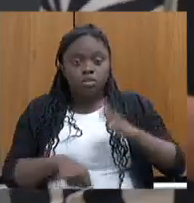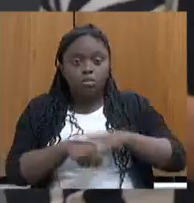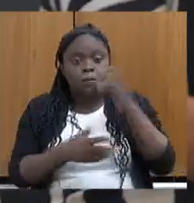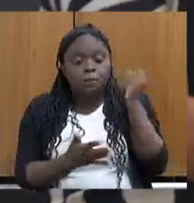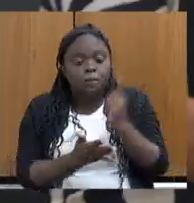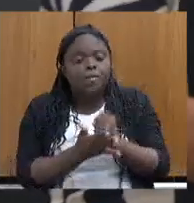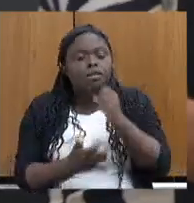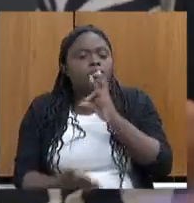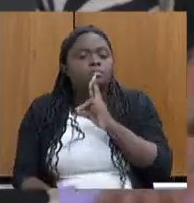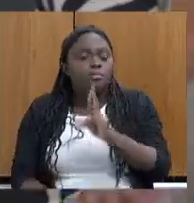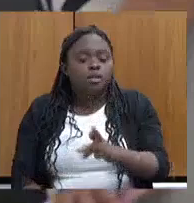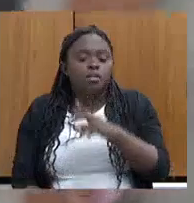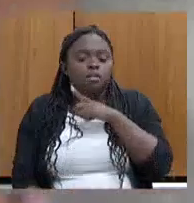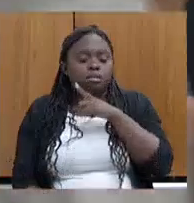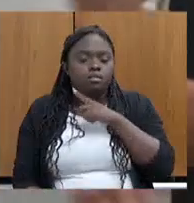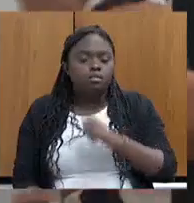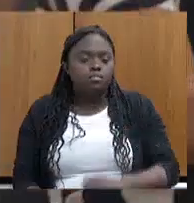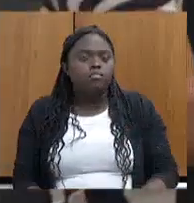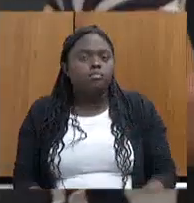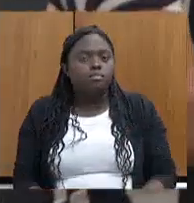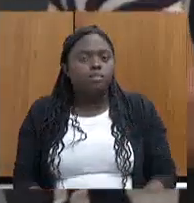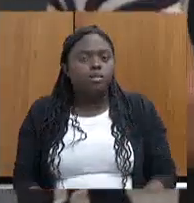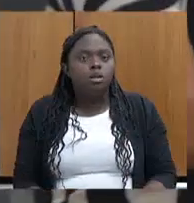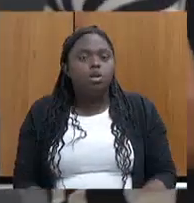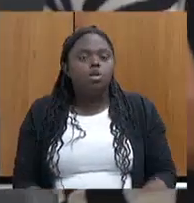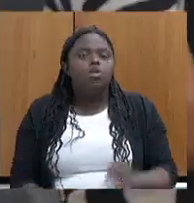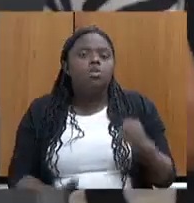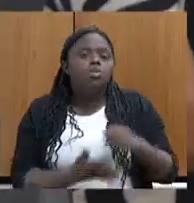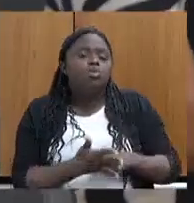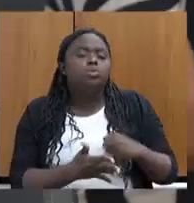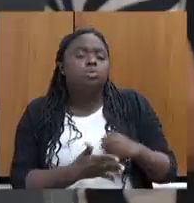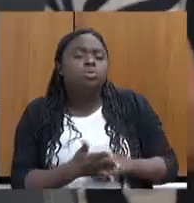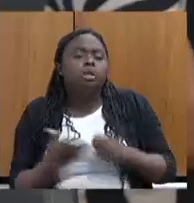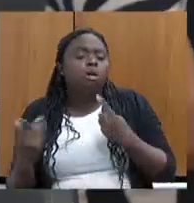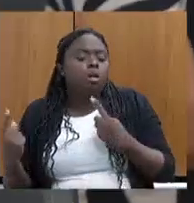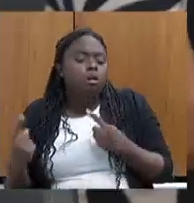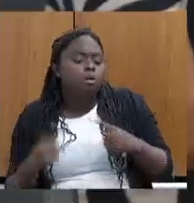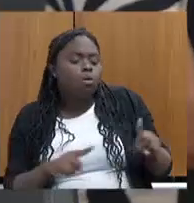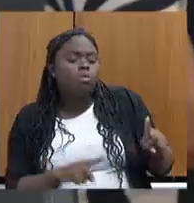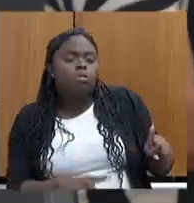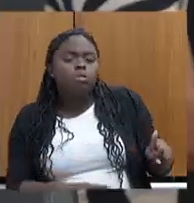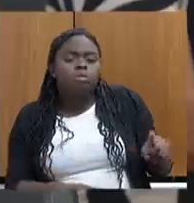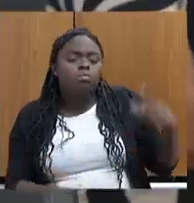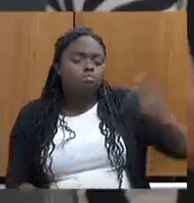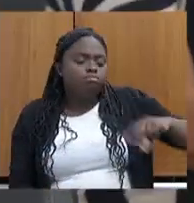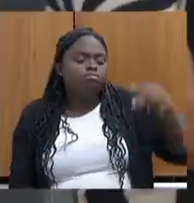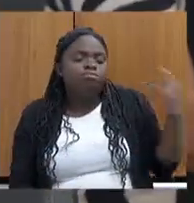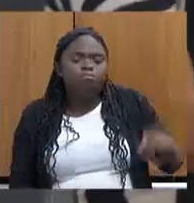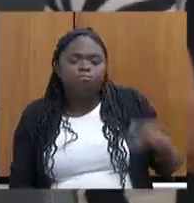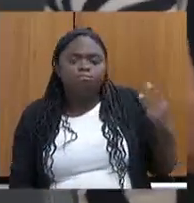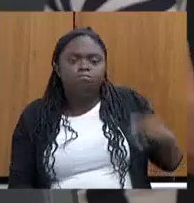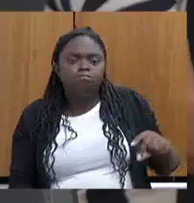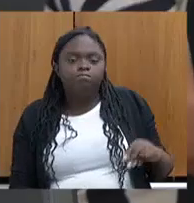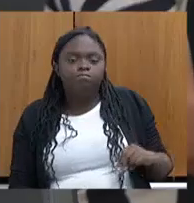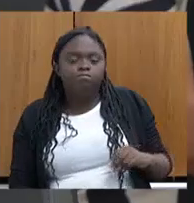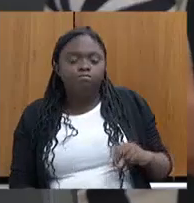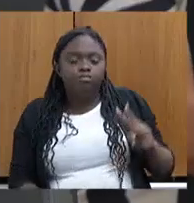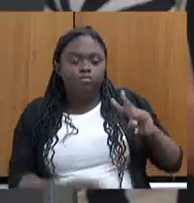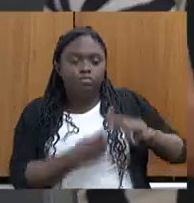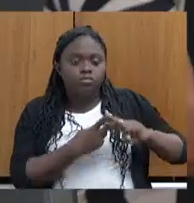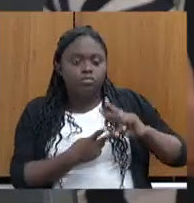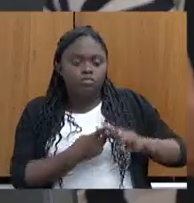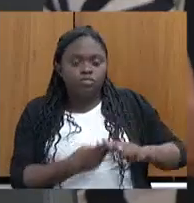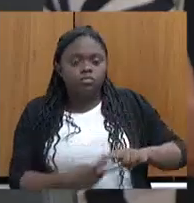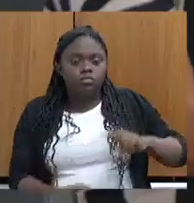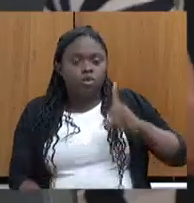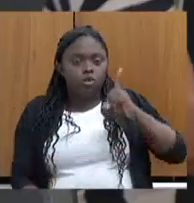para esse resultado. Combate à tortura. Sete mortes no presídio da